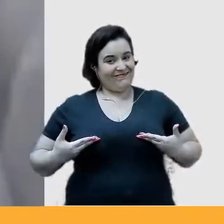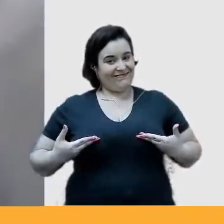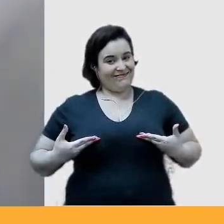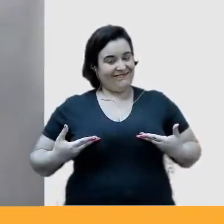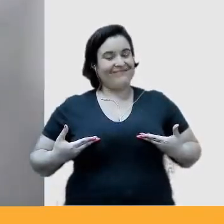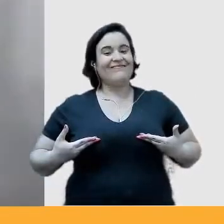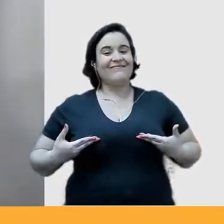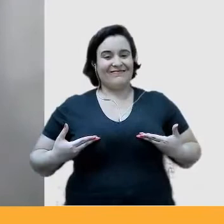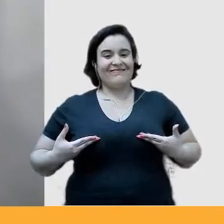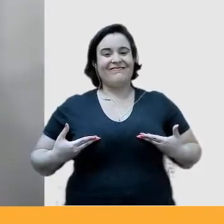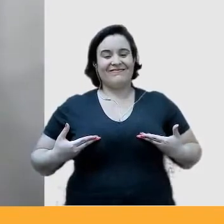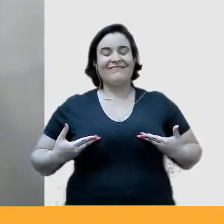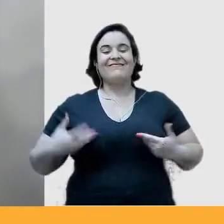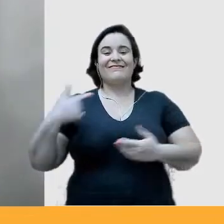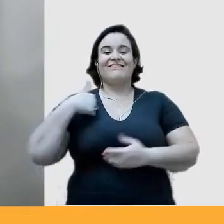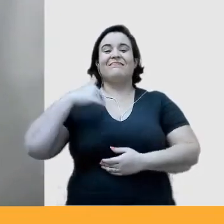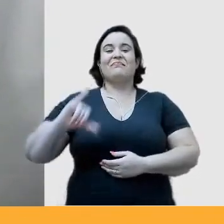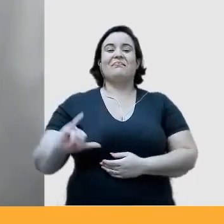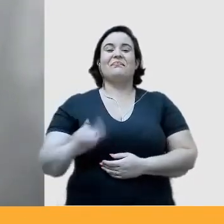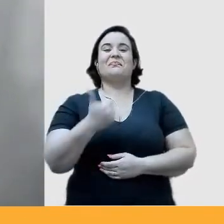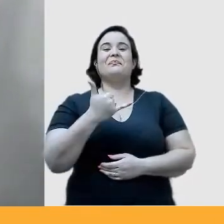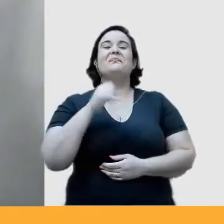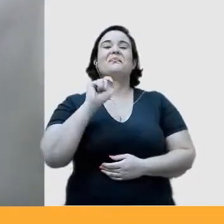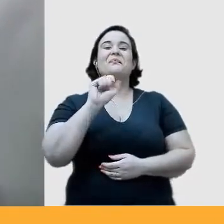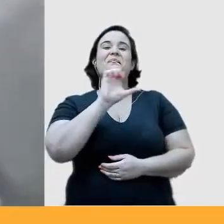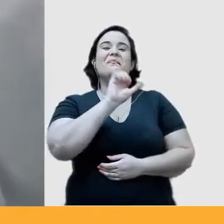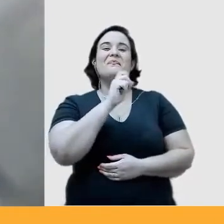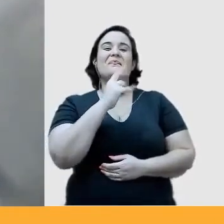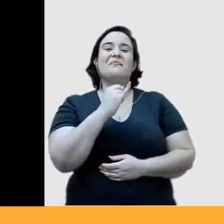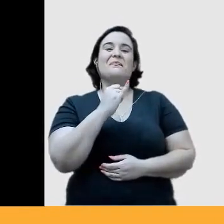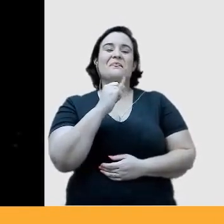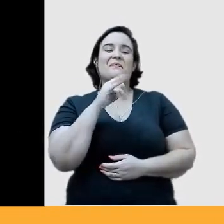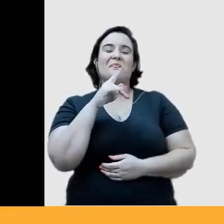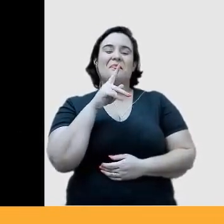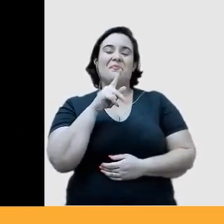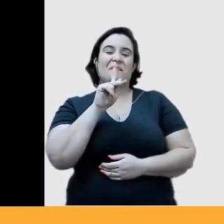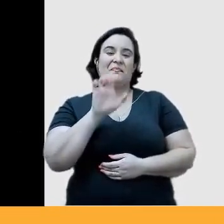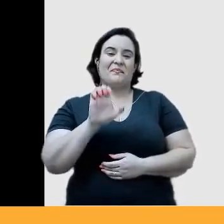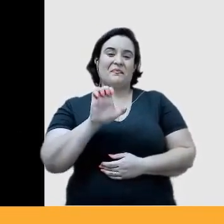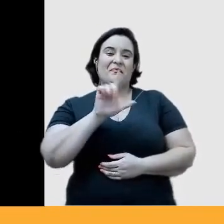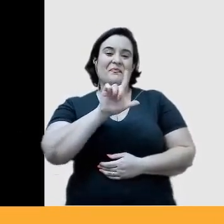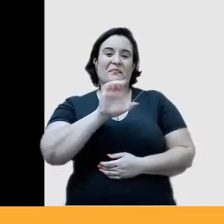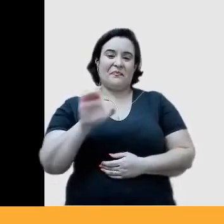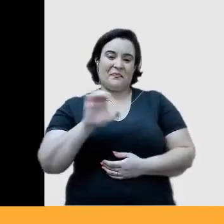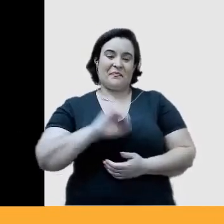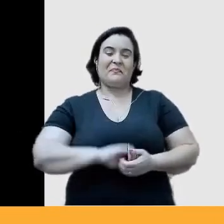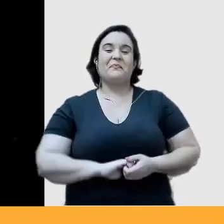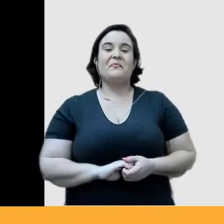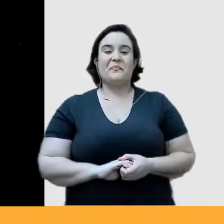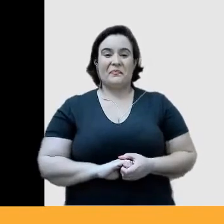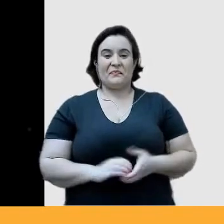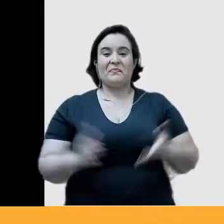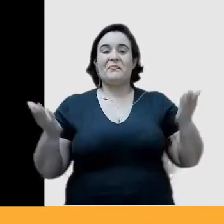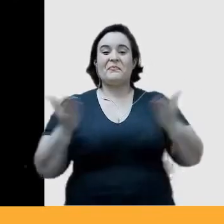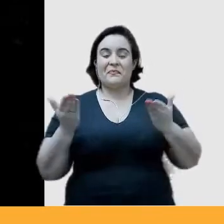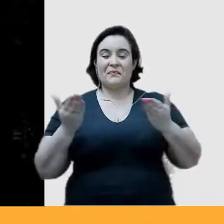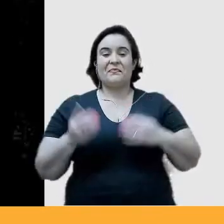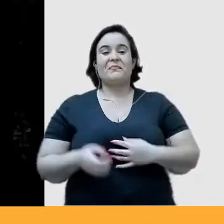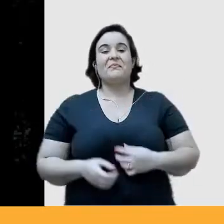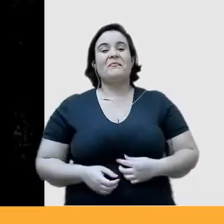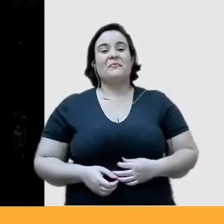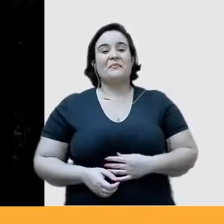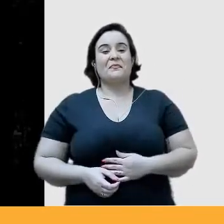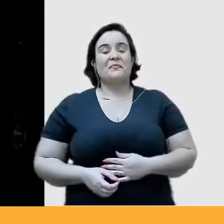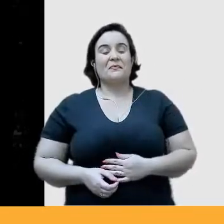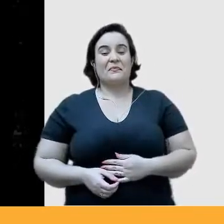vou pegar uma carona com o Spike Lee e trago agora um nome um novo nome que